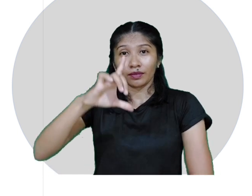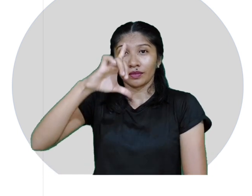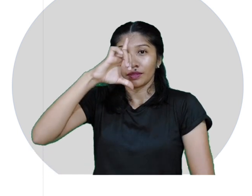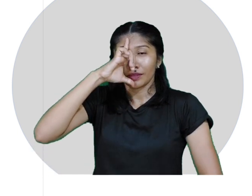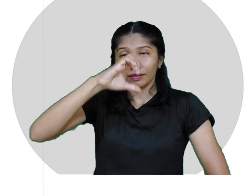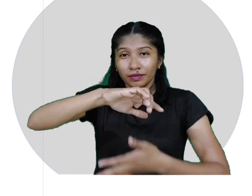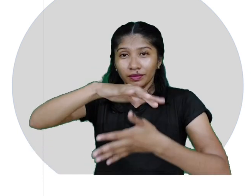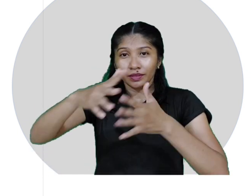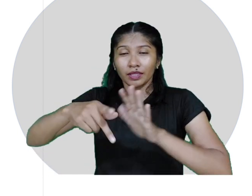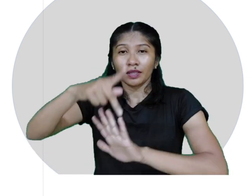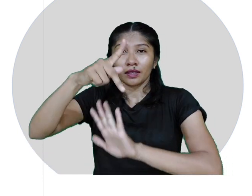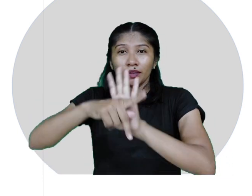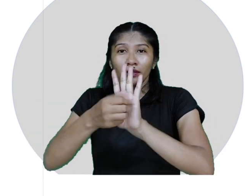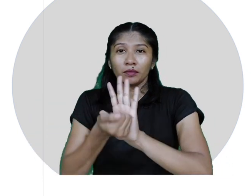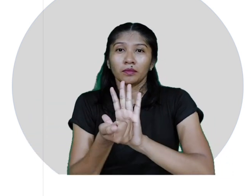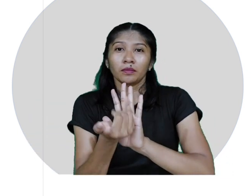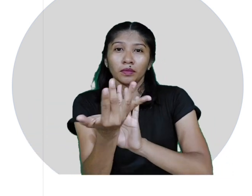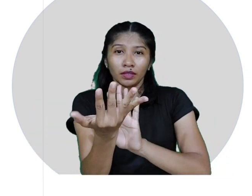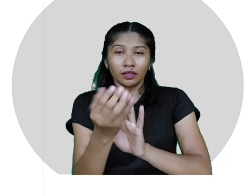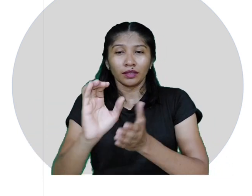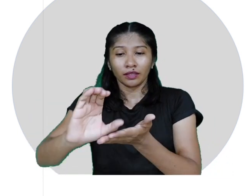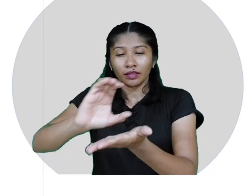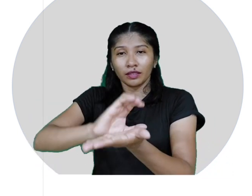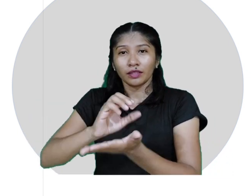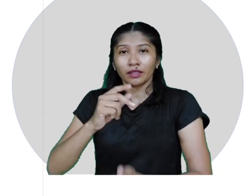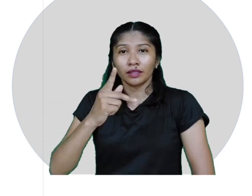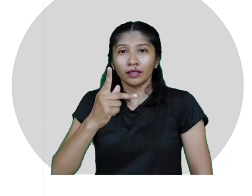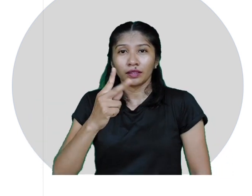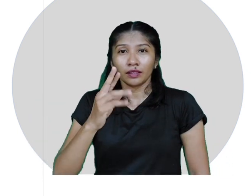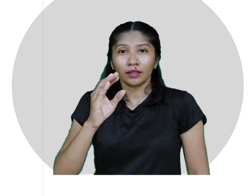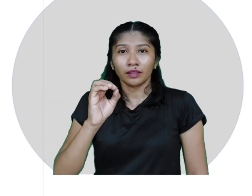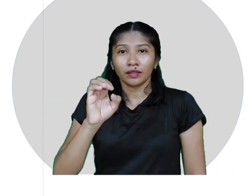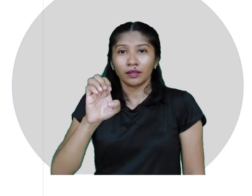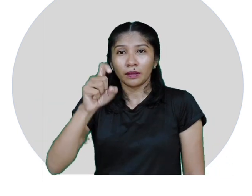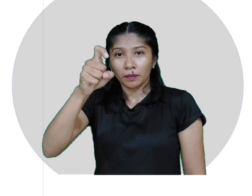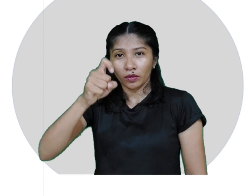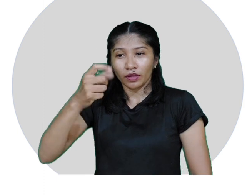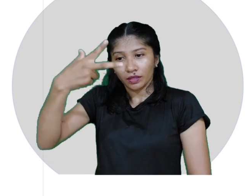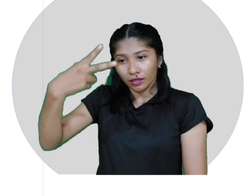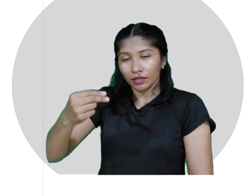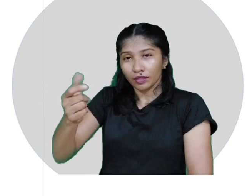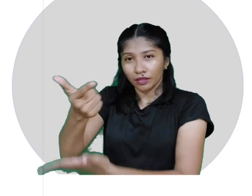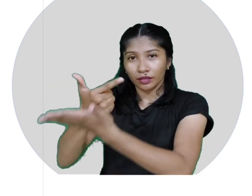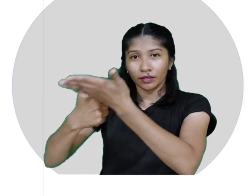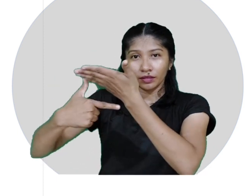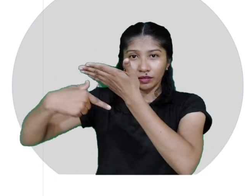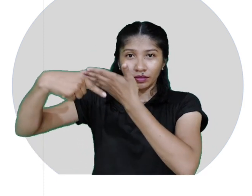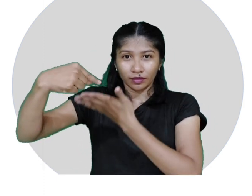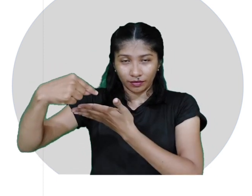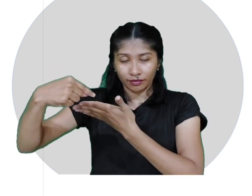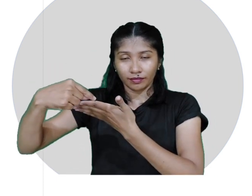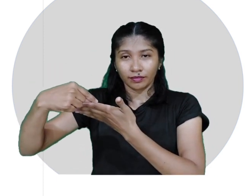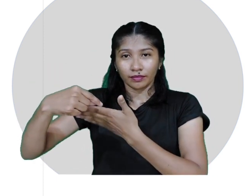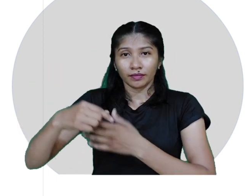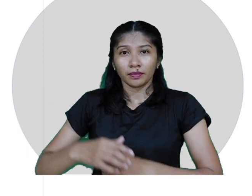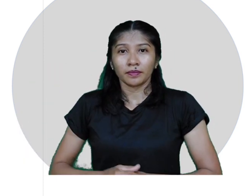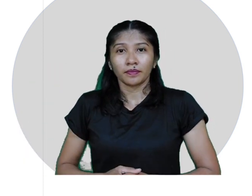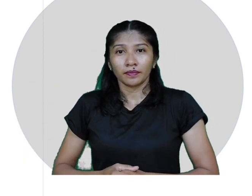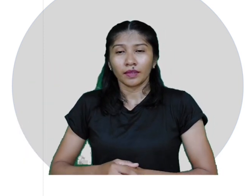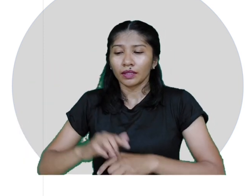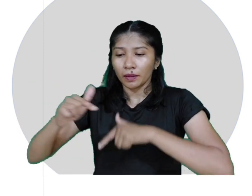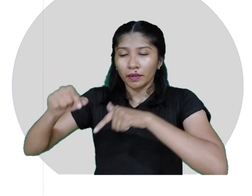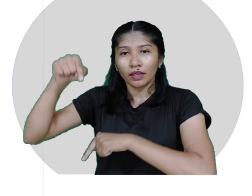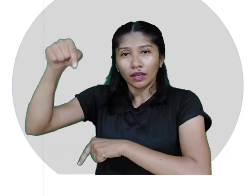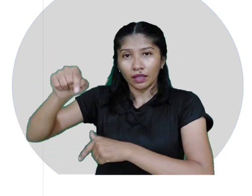financiado pela Proex na Universidade do Estado do Amazonas e desenvolvido no Centro de Estudos Superiores